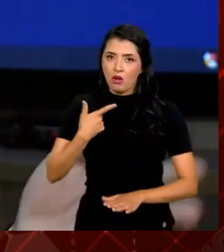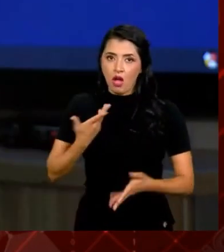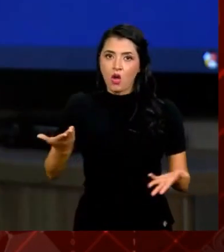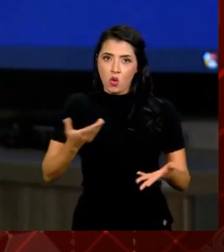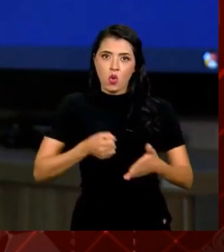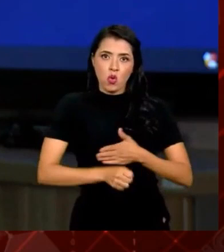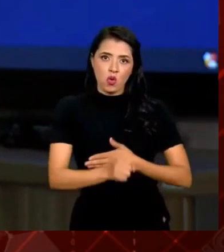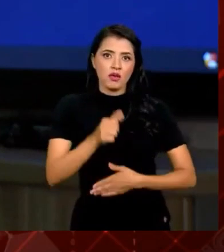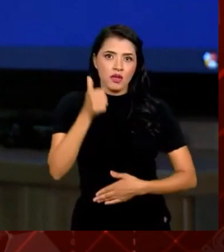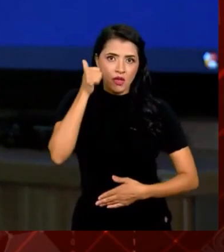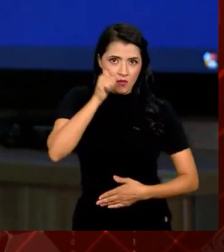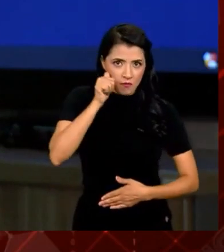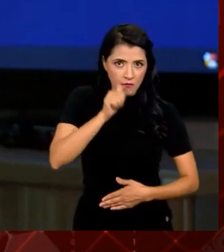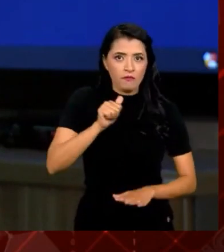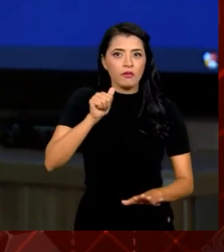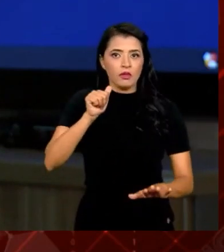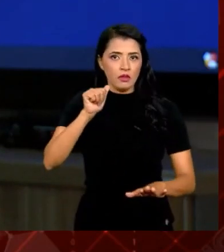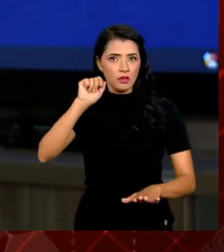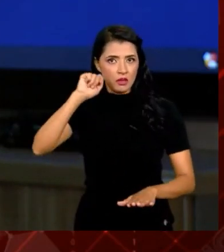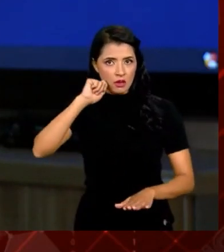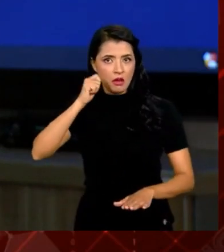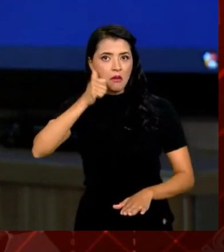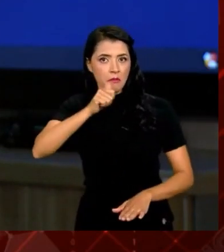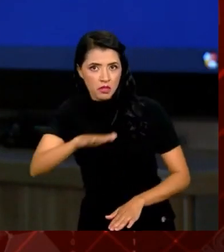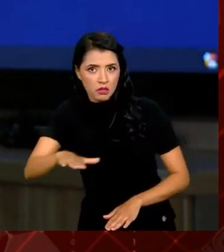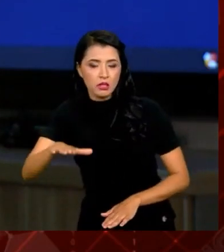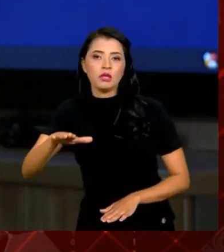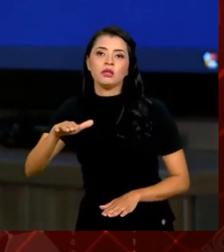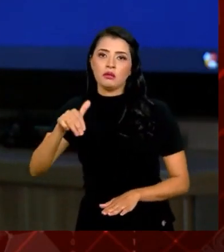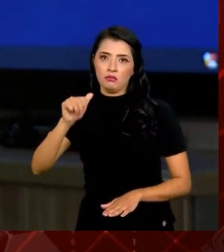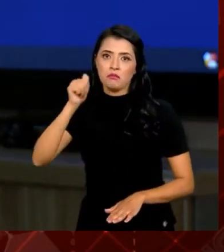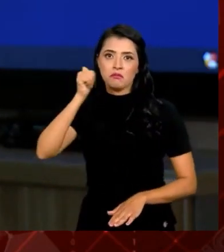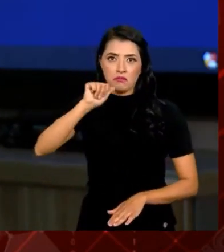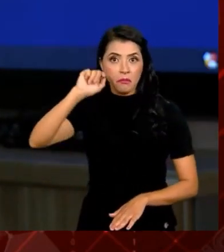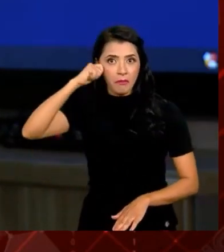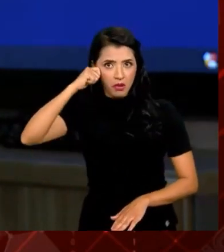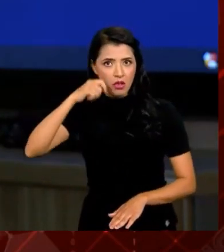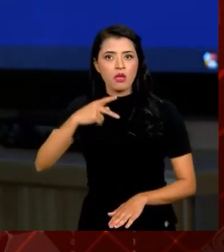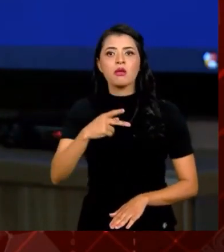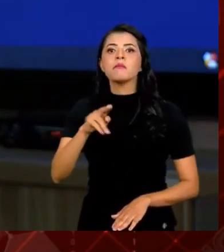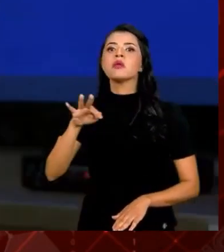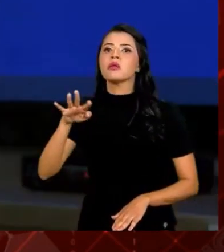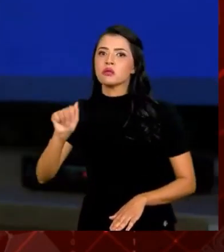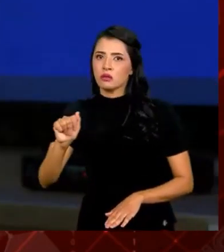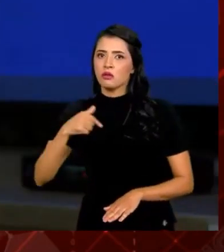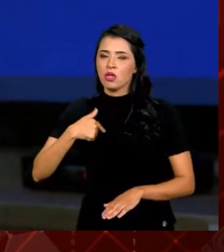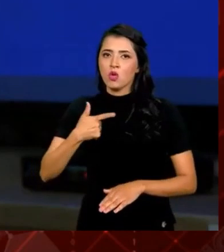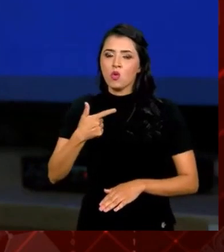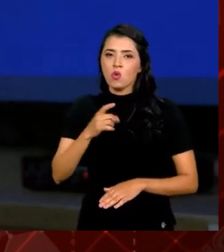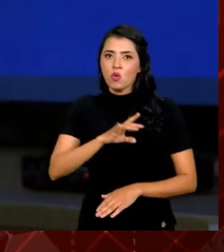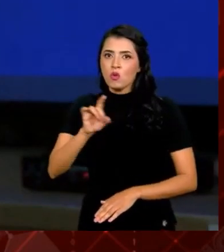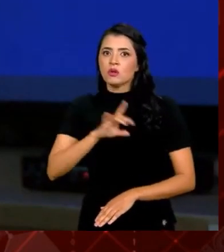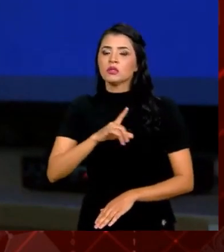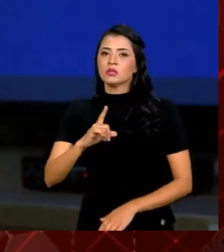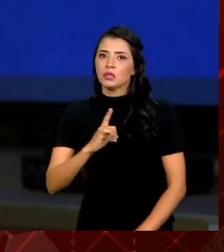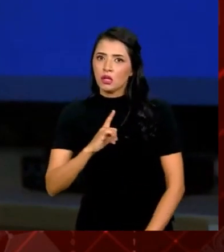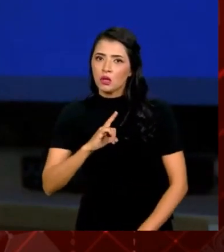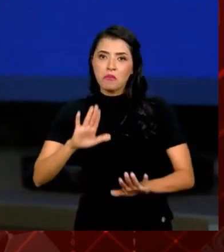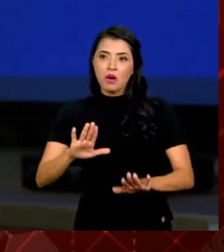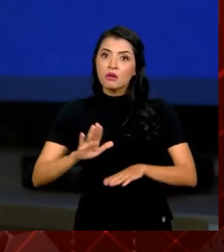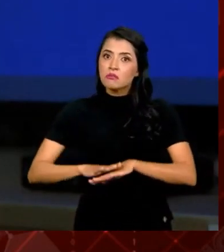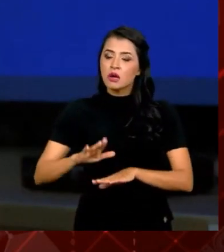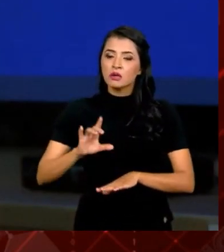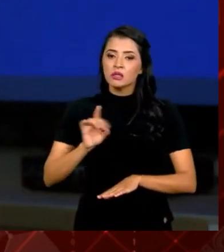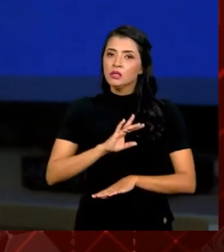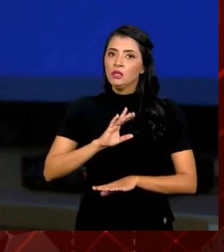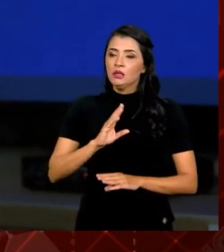filha, uma menina, uma mulher preta e eu tenho muitos medos, né? Mas eu teria muito medo, muito